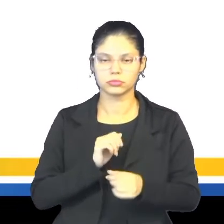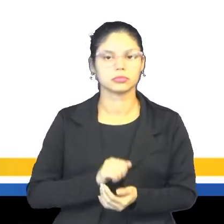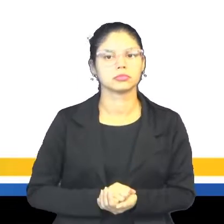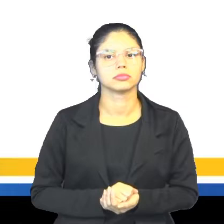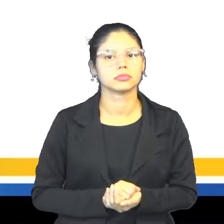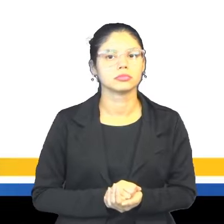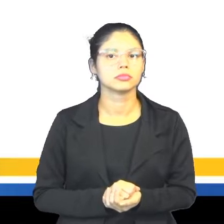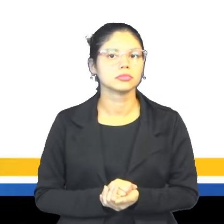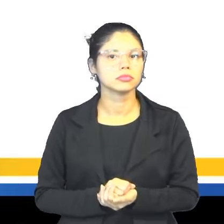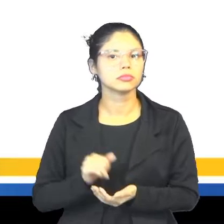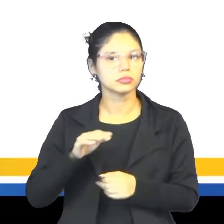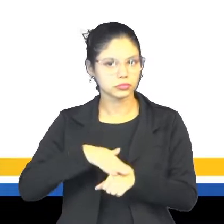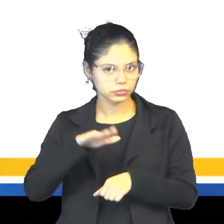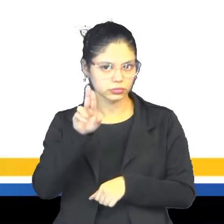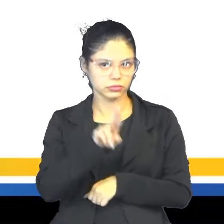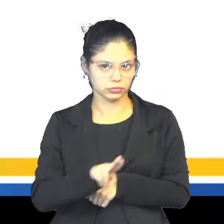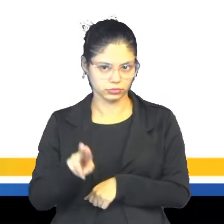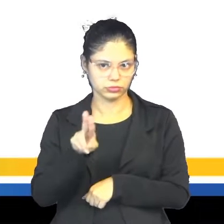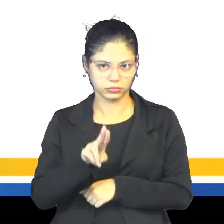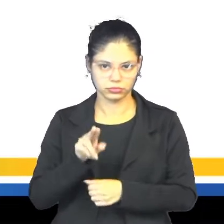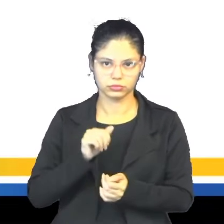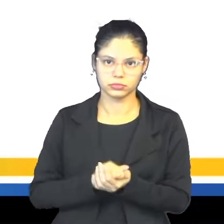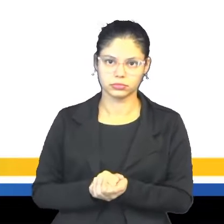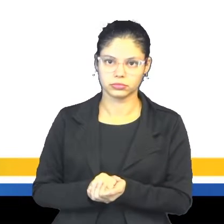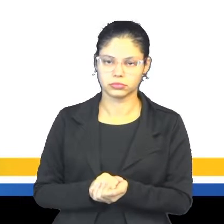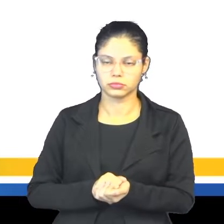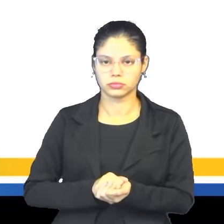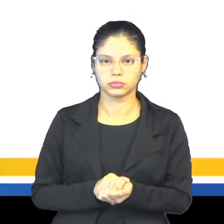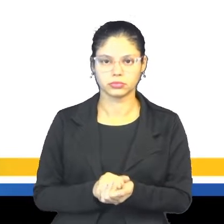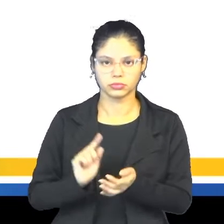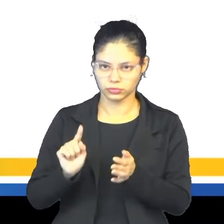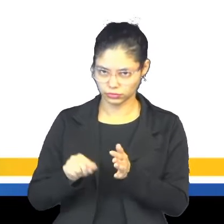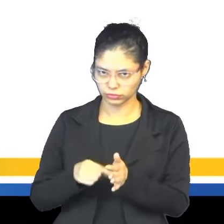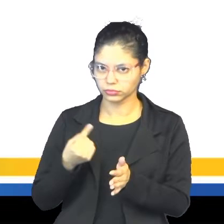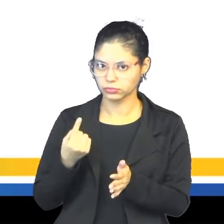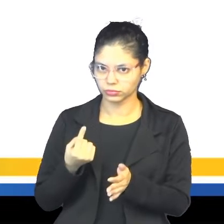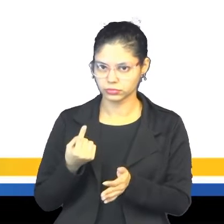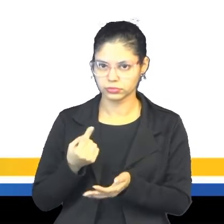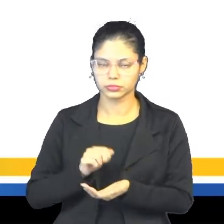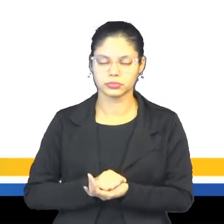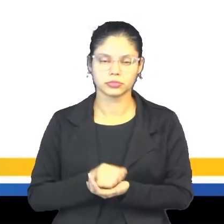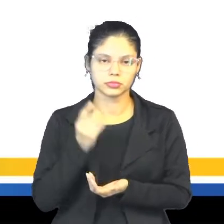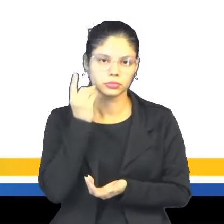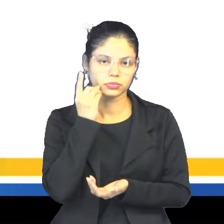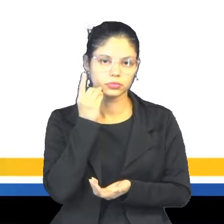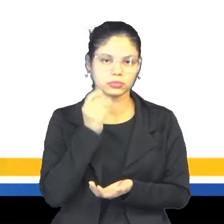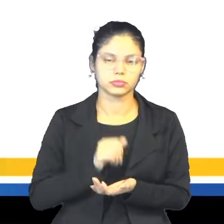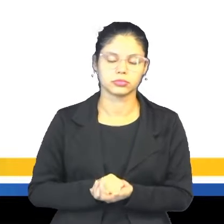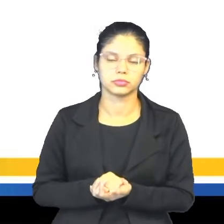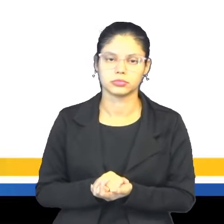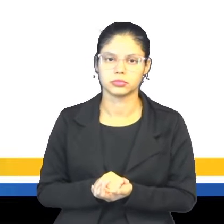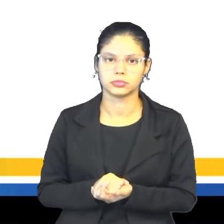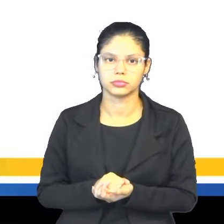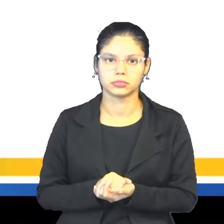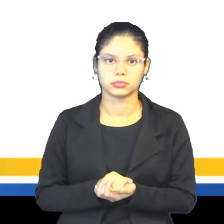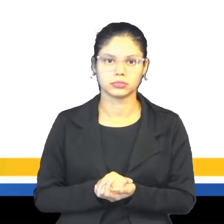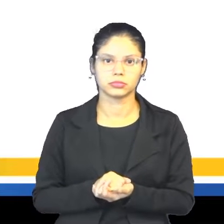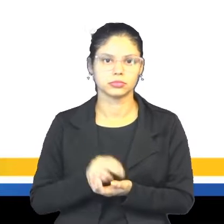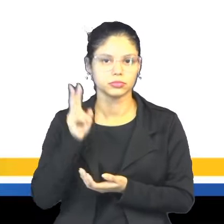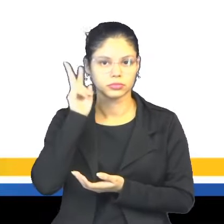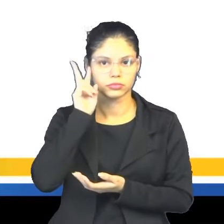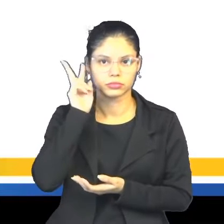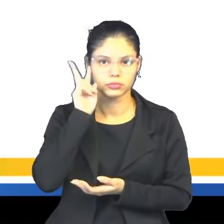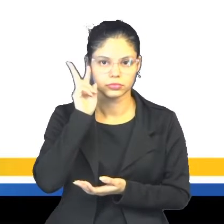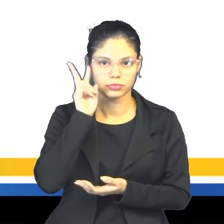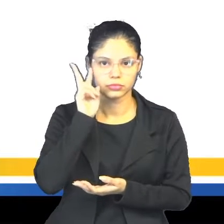mais utilizadas a partir desses dias da semana. A primeiro, no caso, o primeiro dia da semana é Monday, né, que é